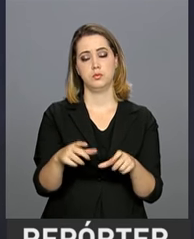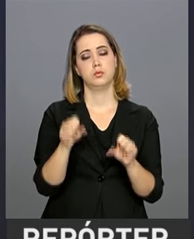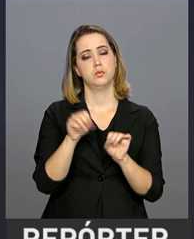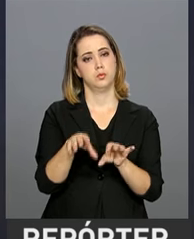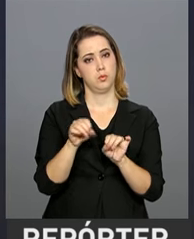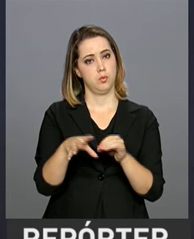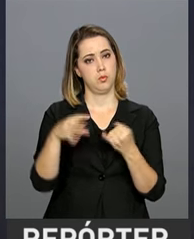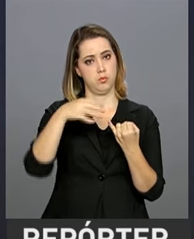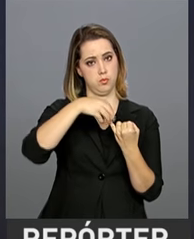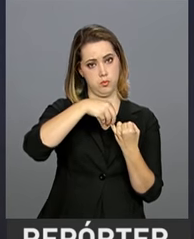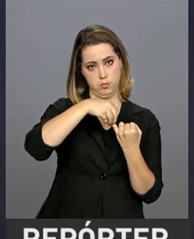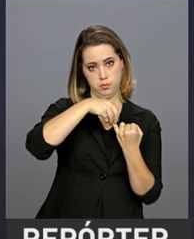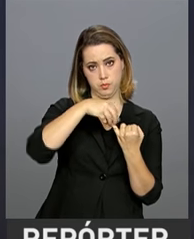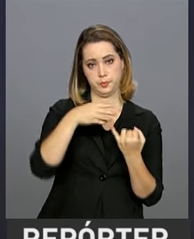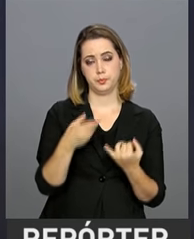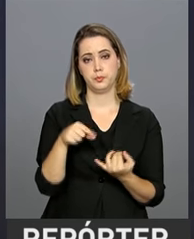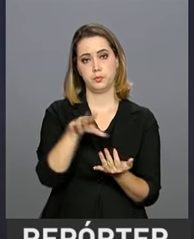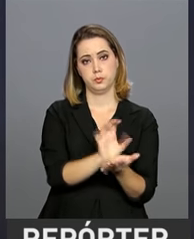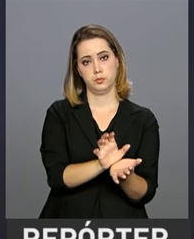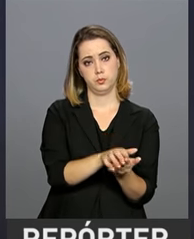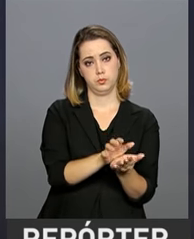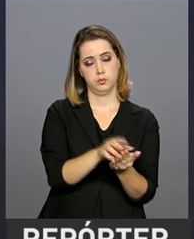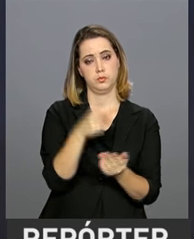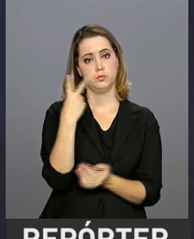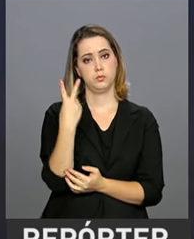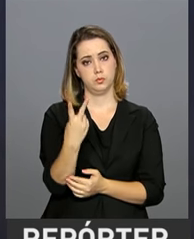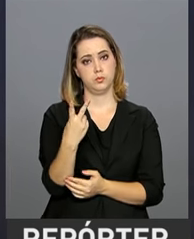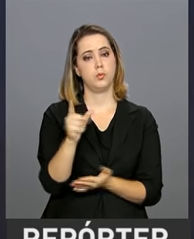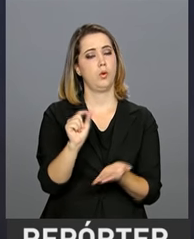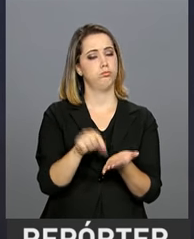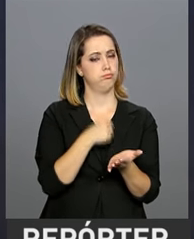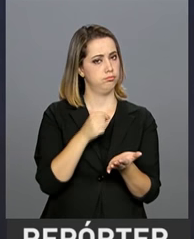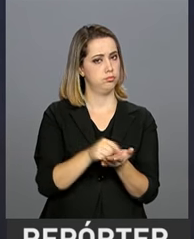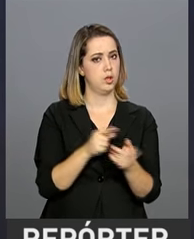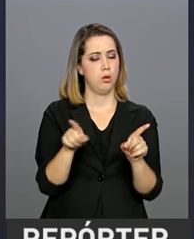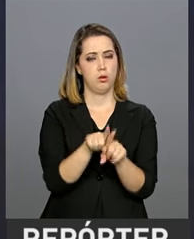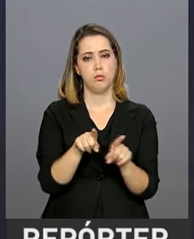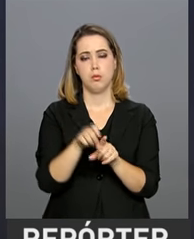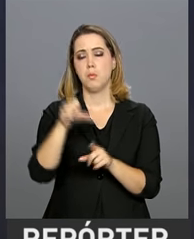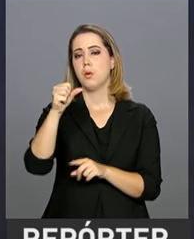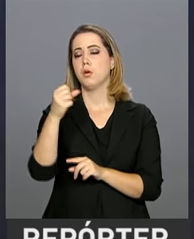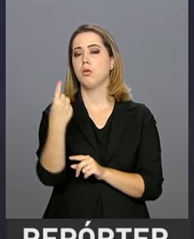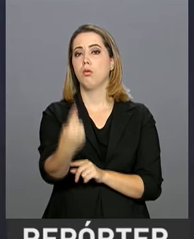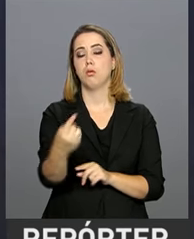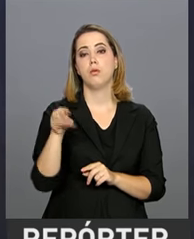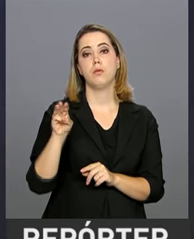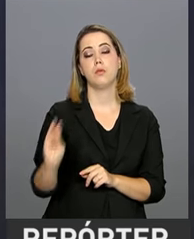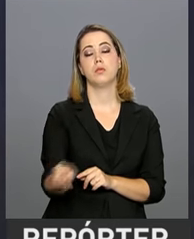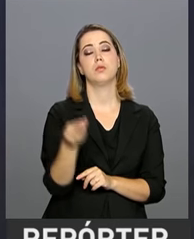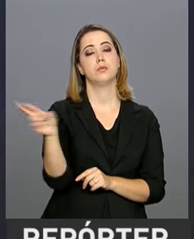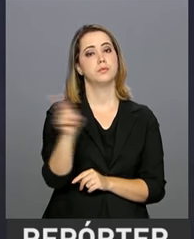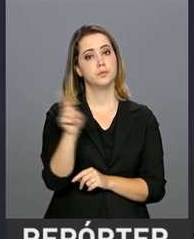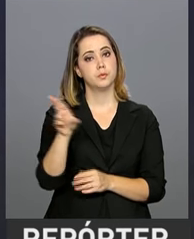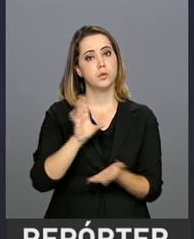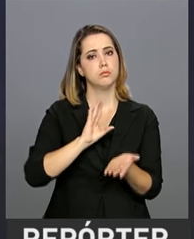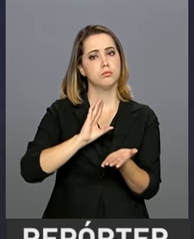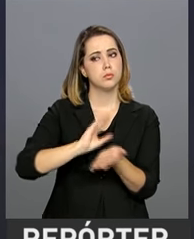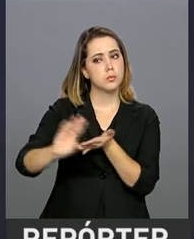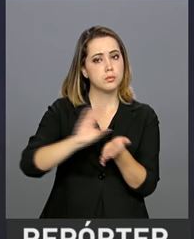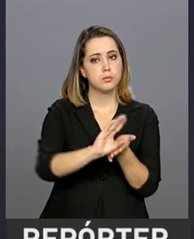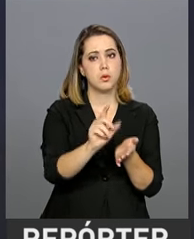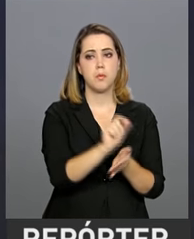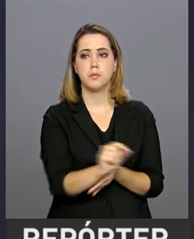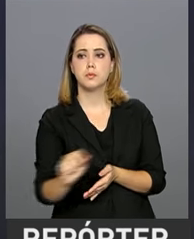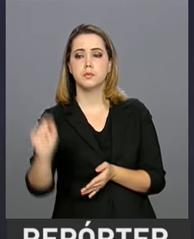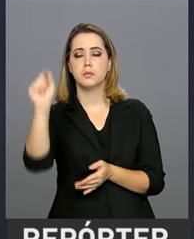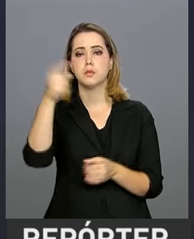do Instituto Federal do Sertão Pernambucano. O segundo termo destina R$ 91,8 milhões para estados e municípios